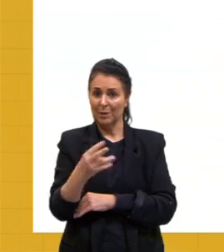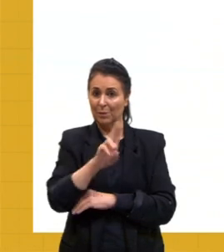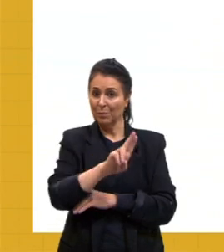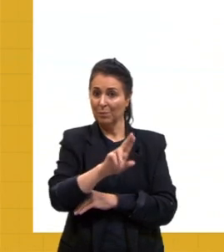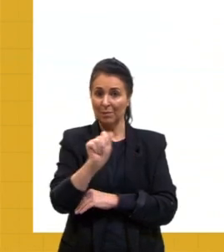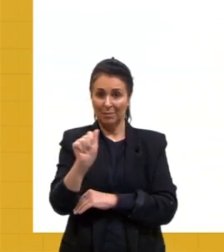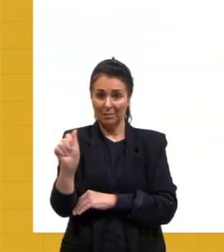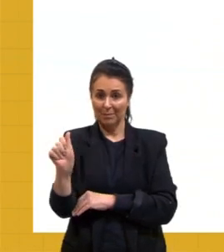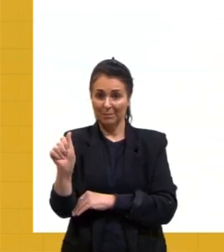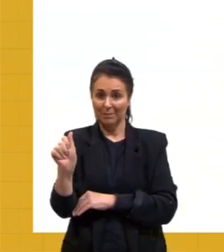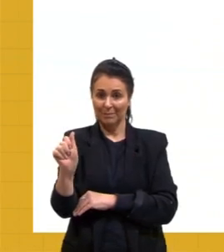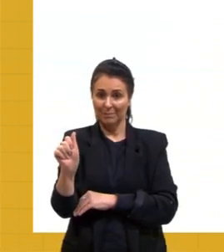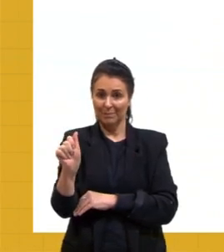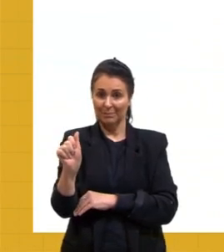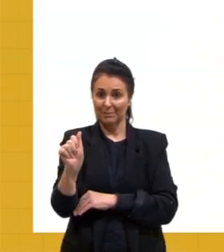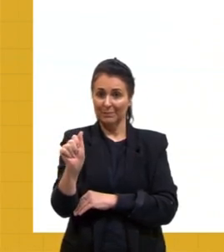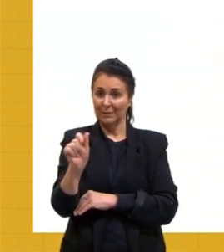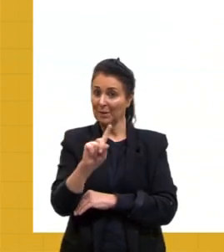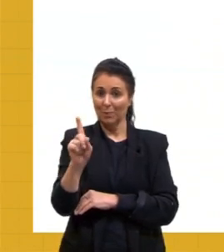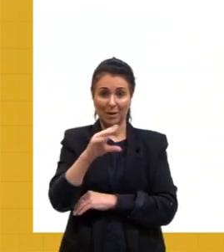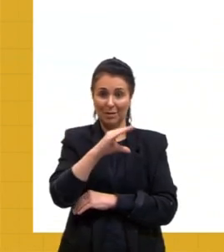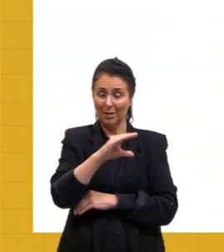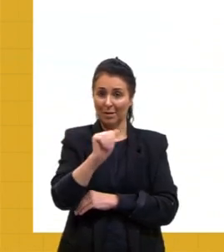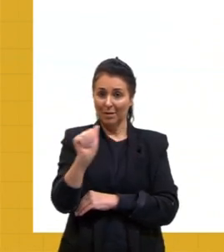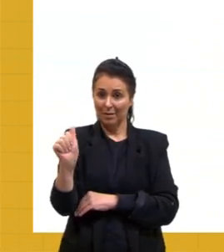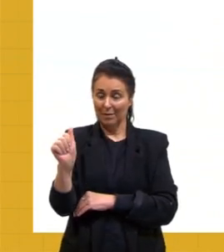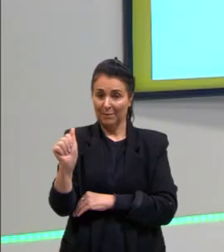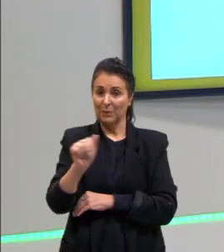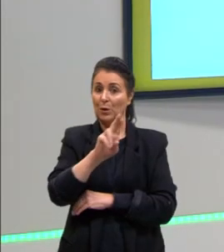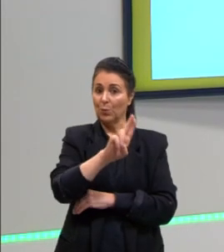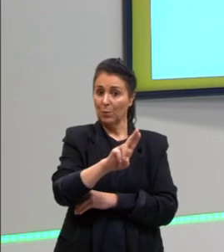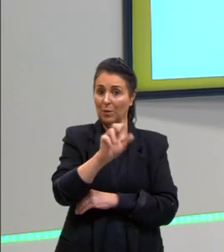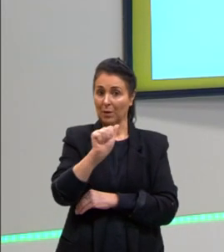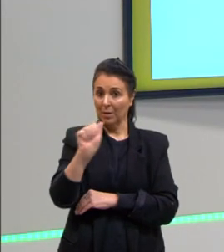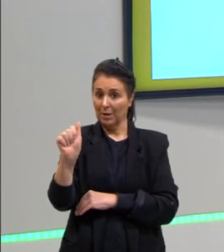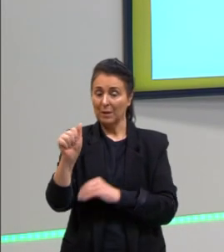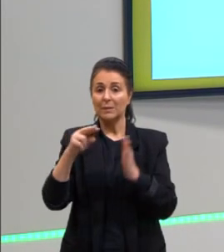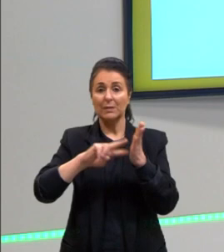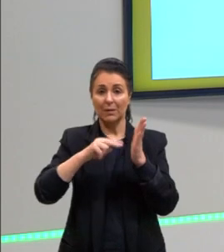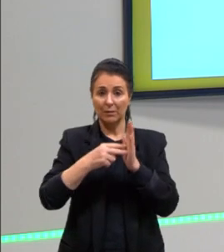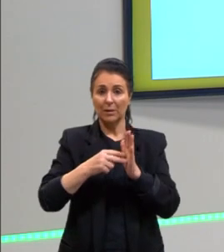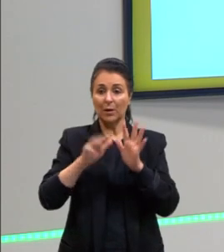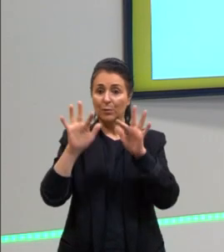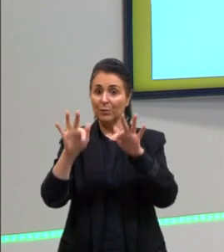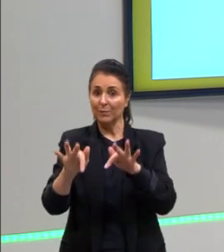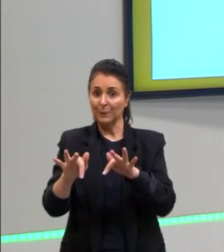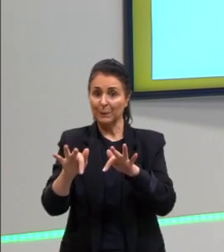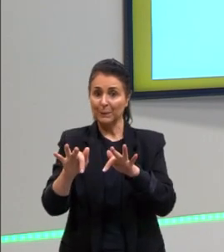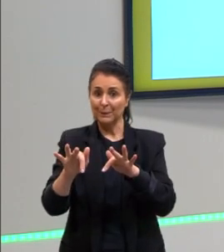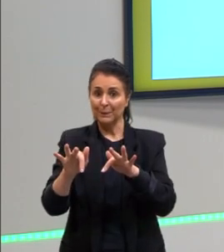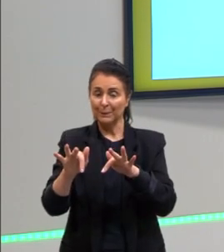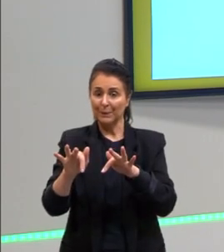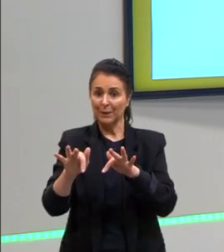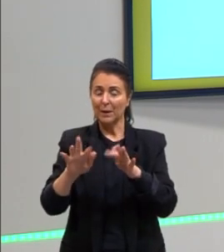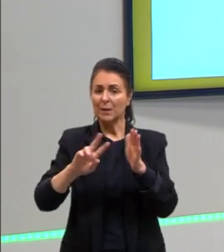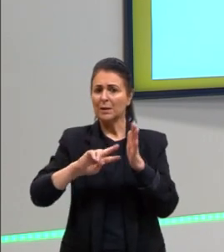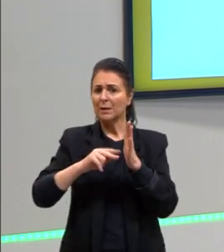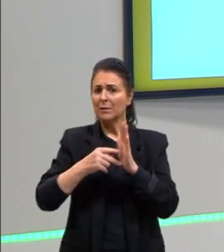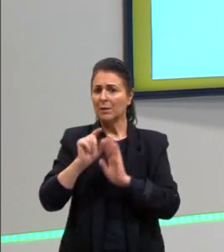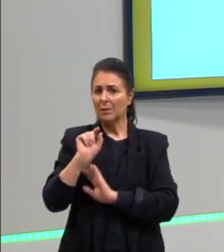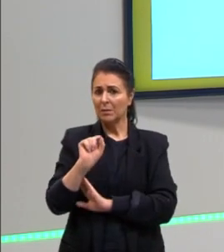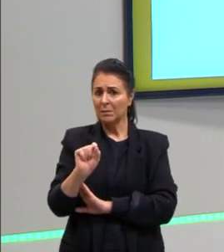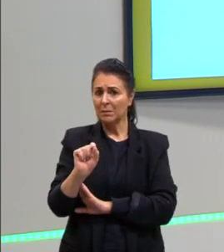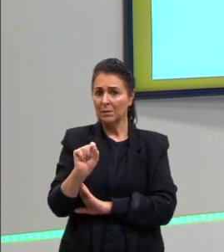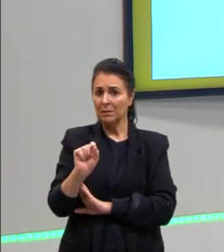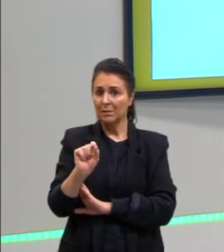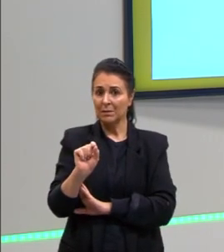E o U, A, A é terminal. Então, vai acabar aqui. Isso quer dizer que